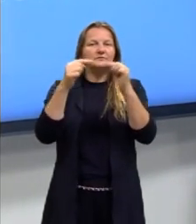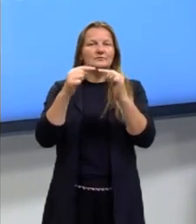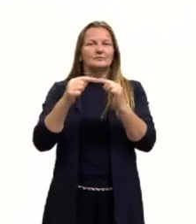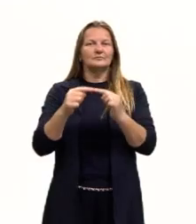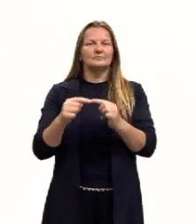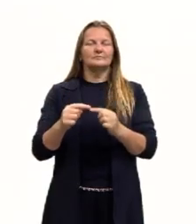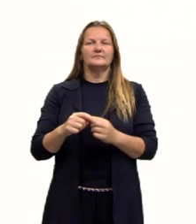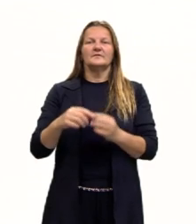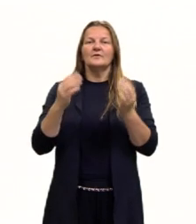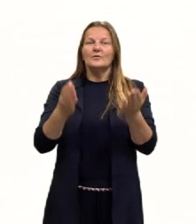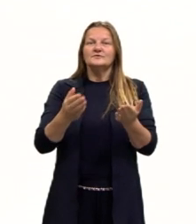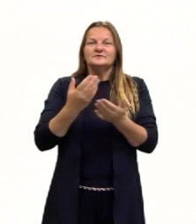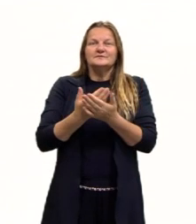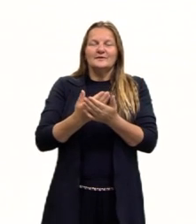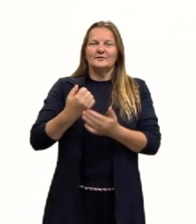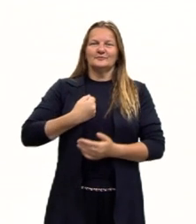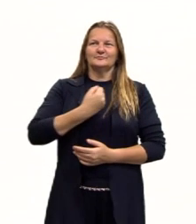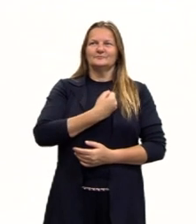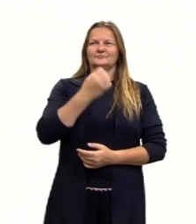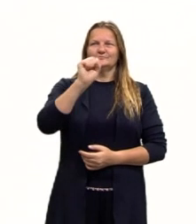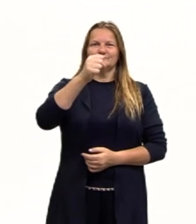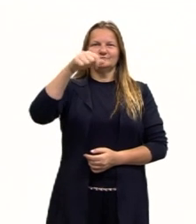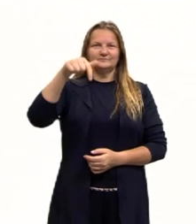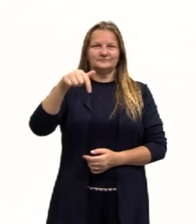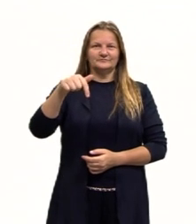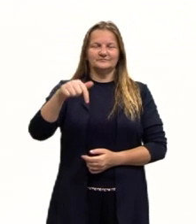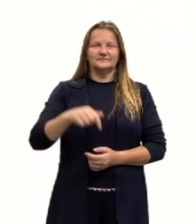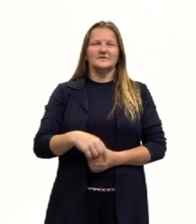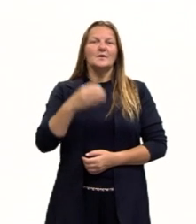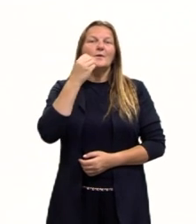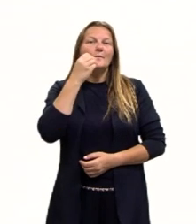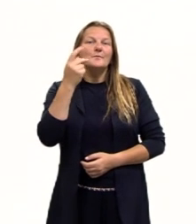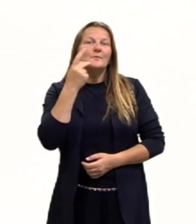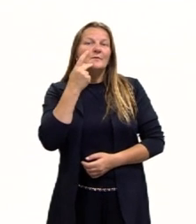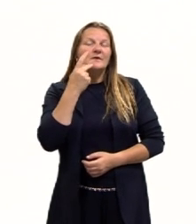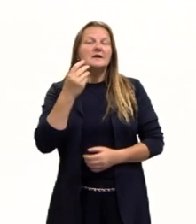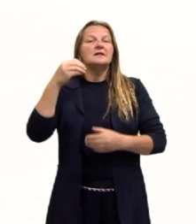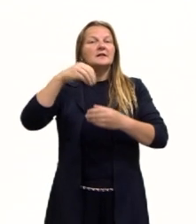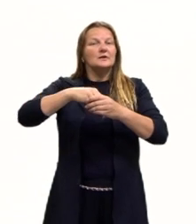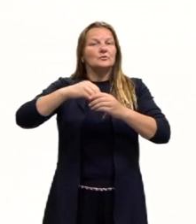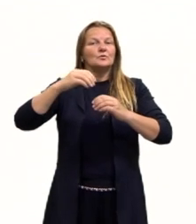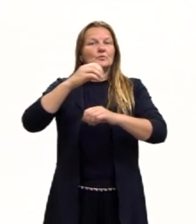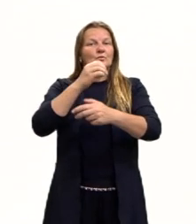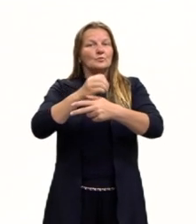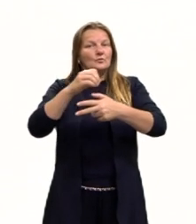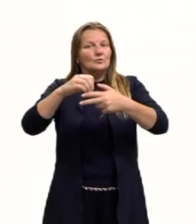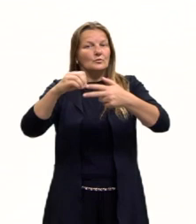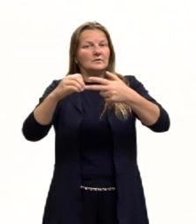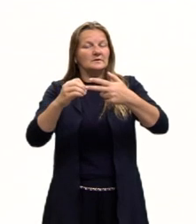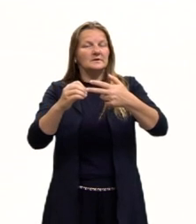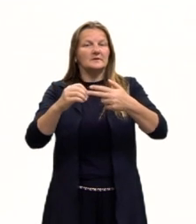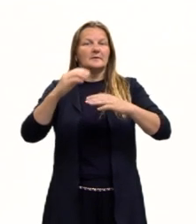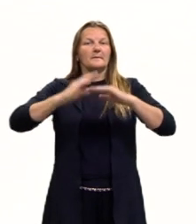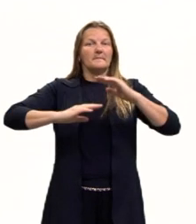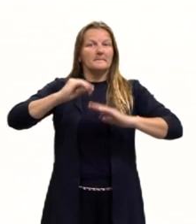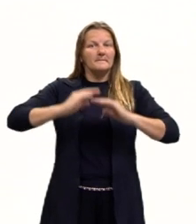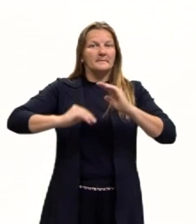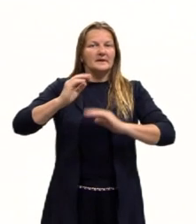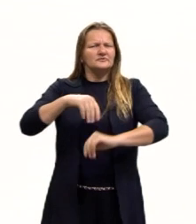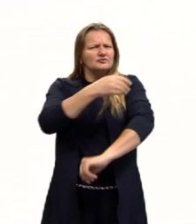de número 87, probabilidade no Enem. Então vamos dar uma